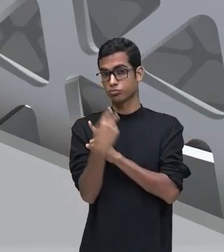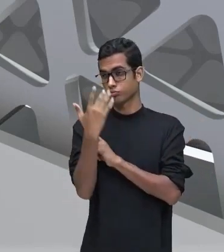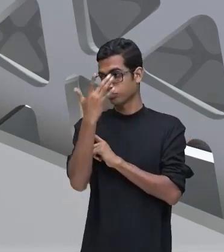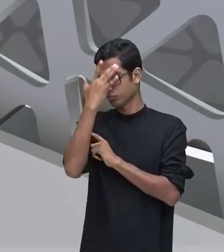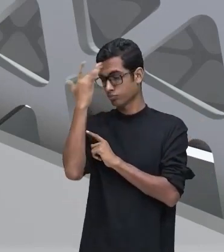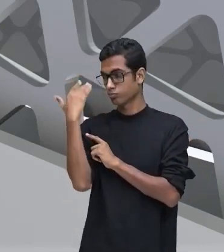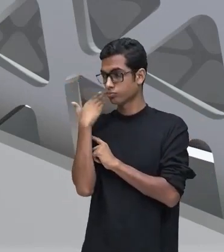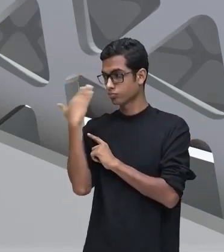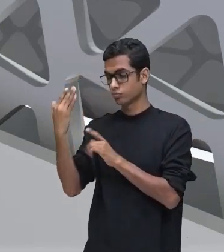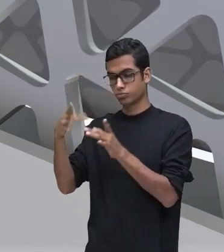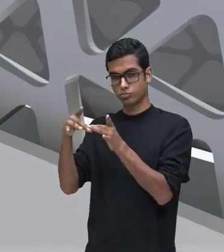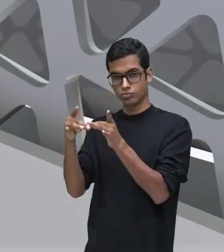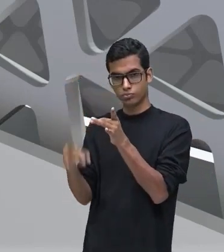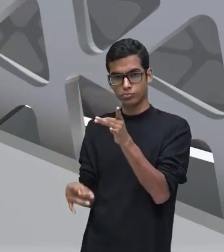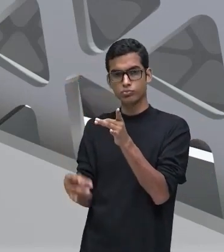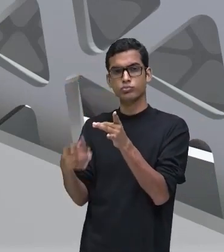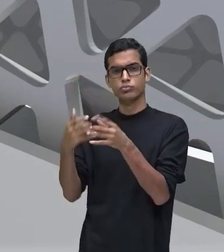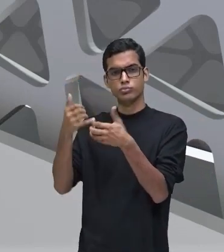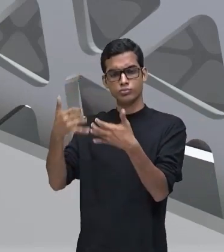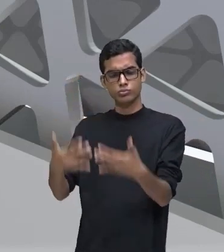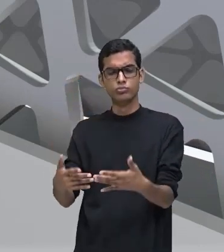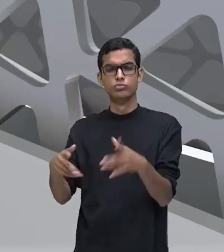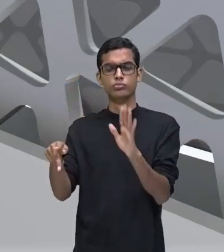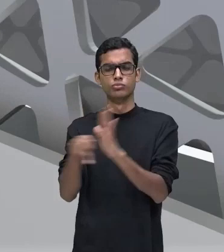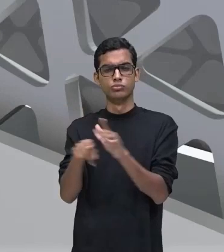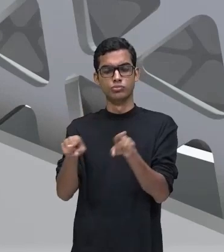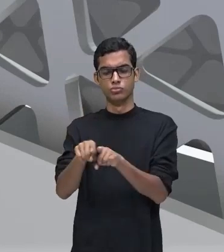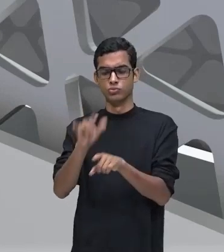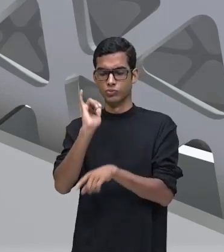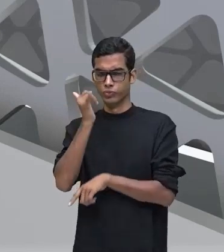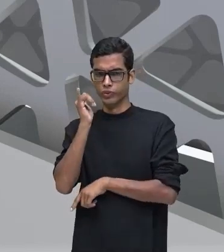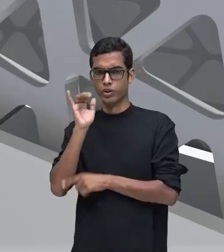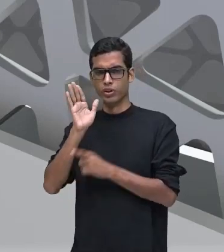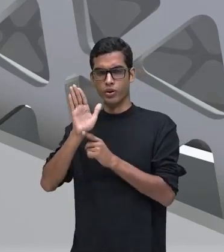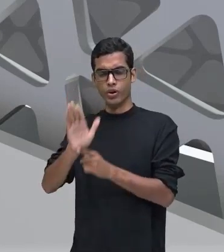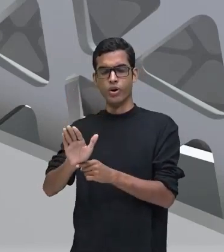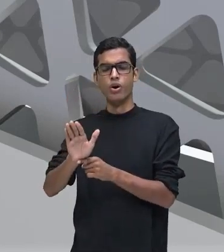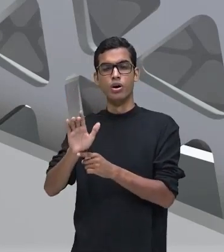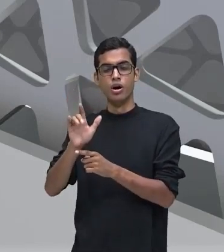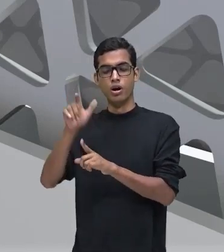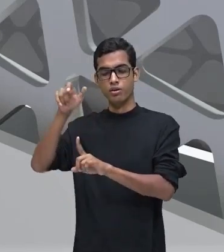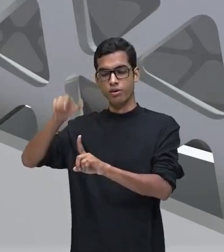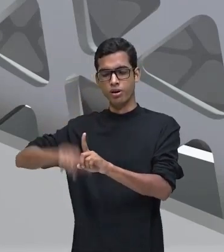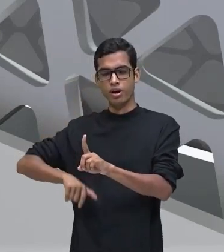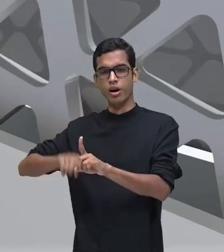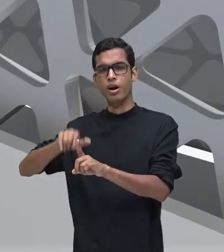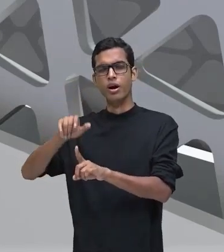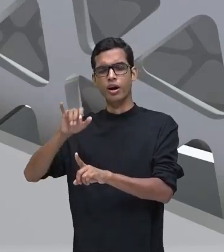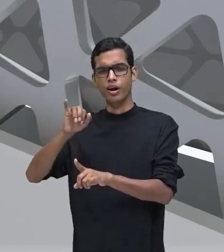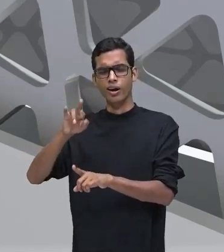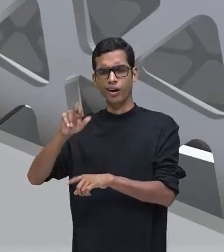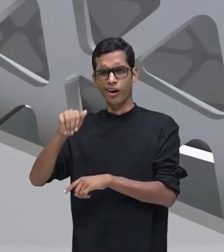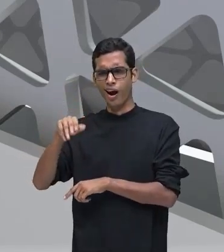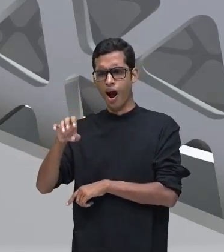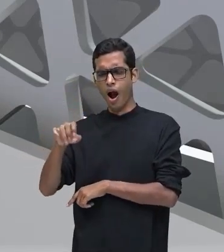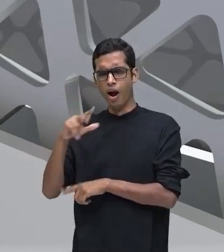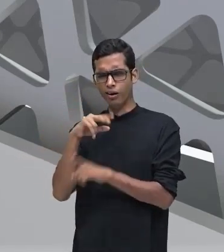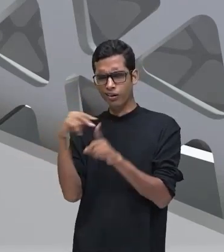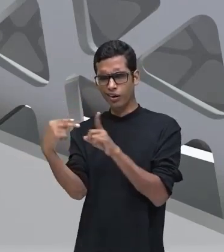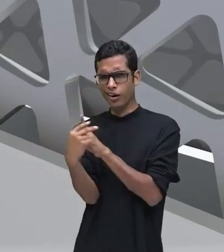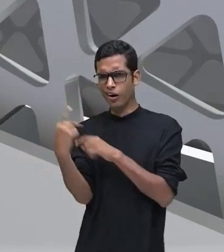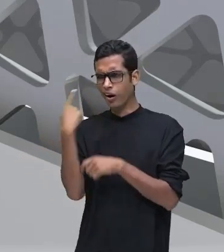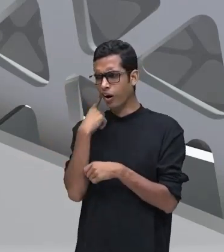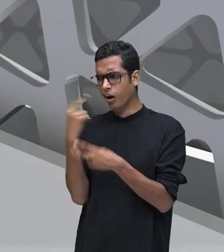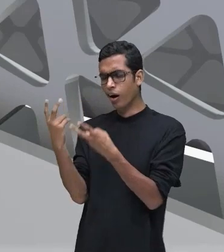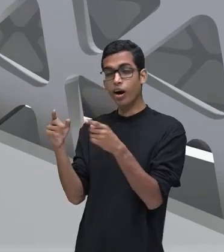está escrevendo, certo? A visão do narrador que está apresentando a Iracema para a gente. Percebam que essa visão, ela pode